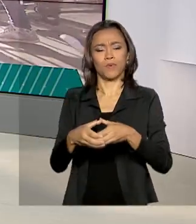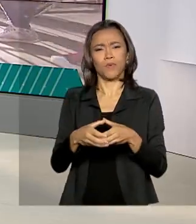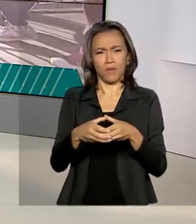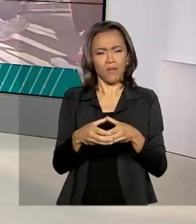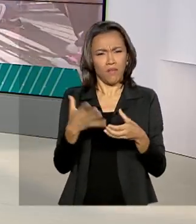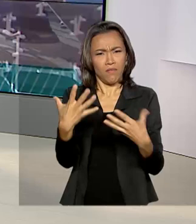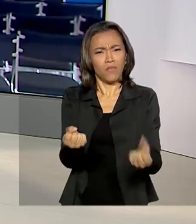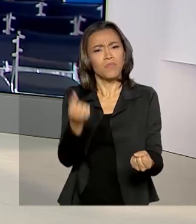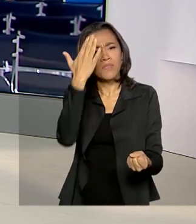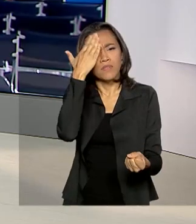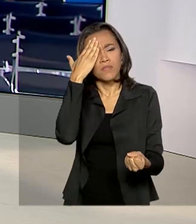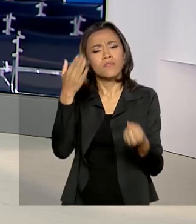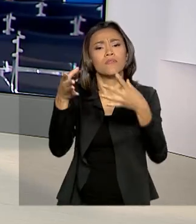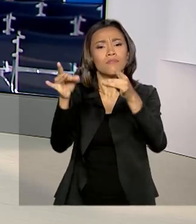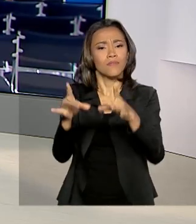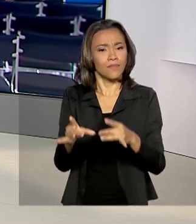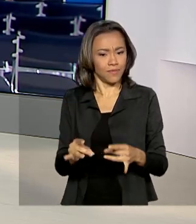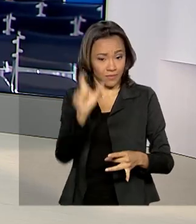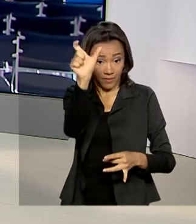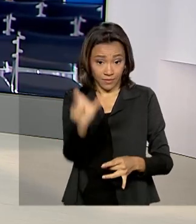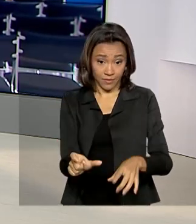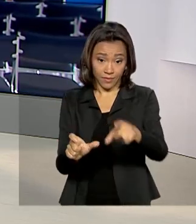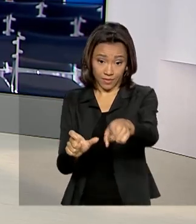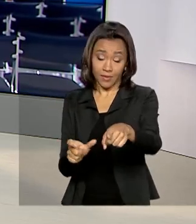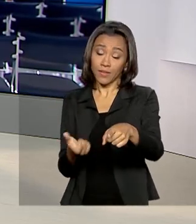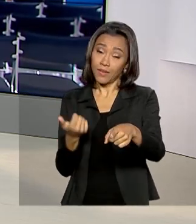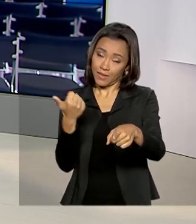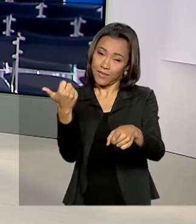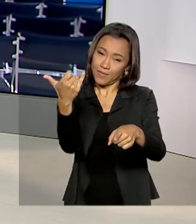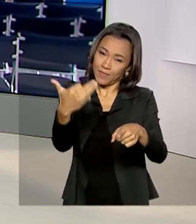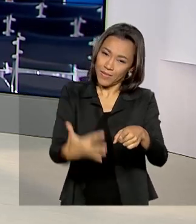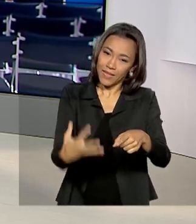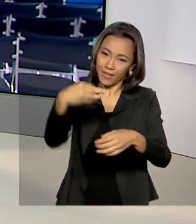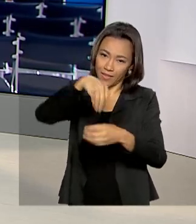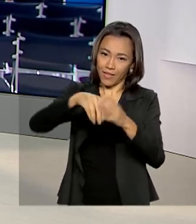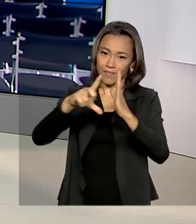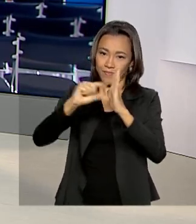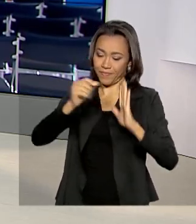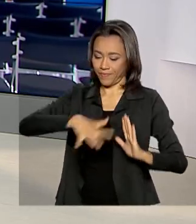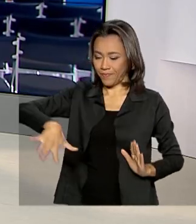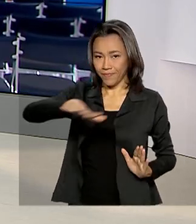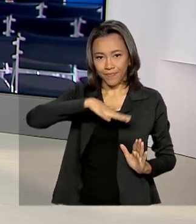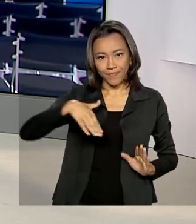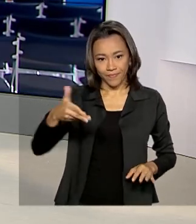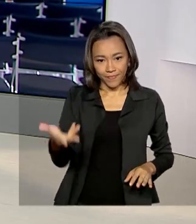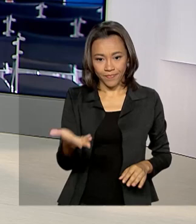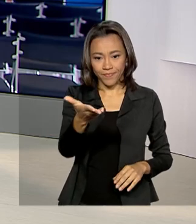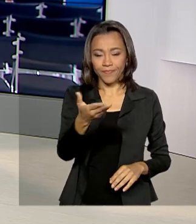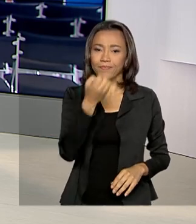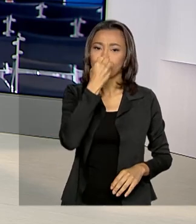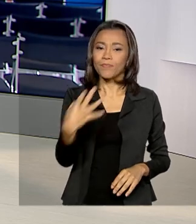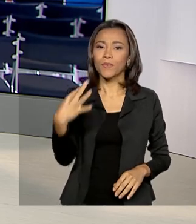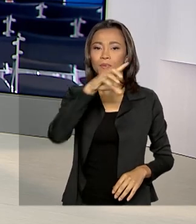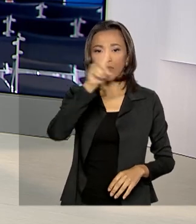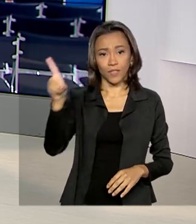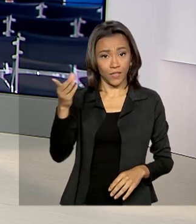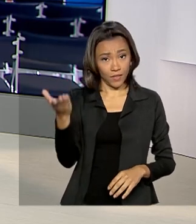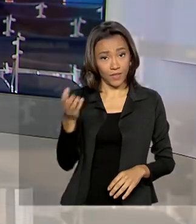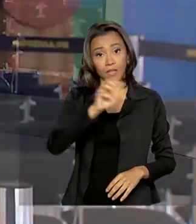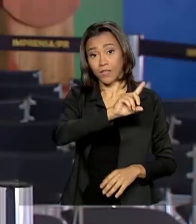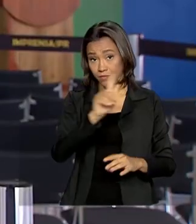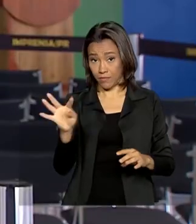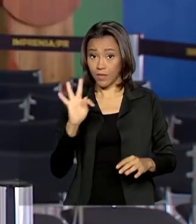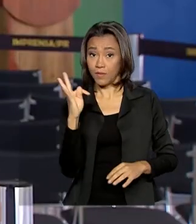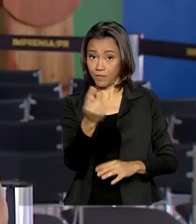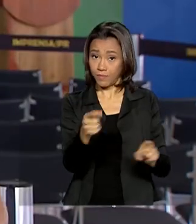saber os detalhes desse assunto com o Selma Dias, que está no Palácio do Planalto. Oi, Selma. Bom dia para você. Oi, Renata. Bom dia a você e a todos. Olha, a